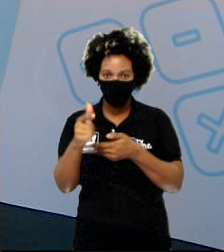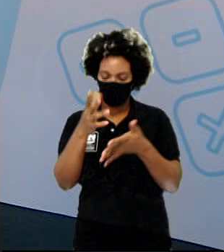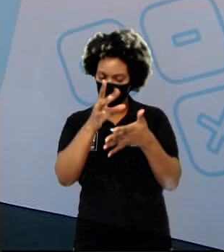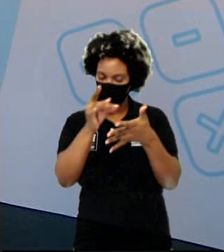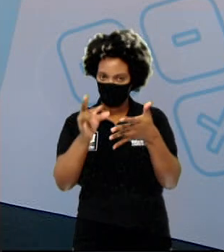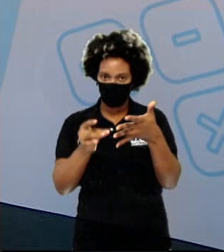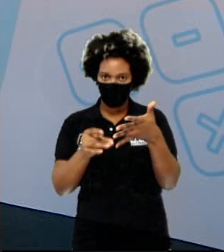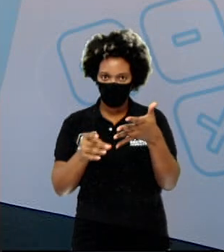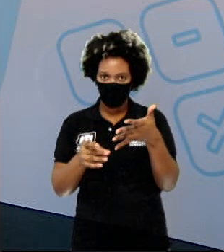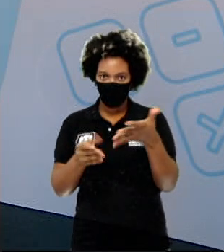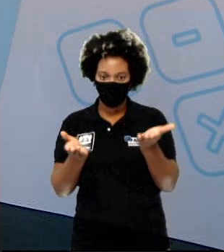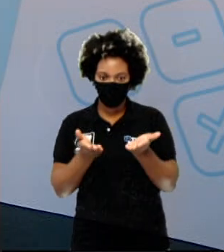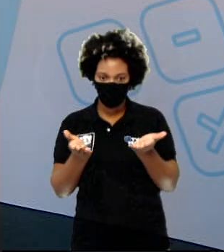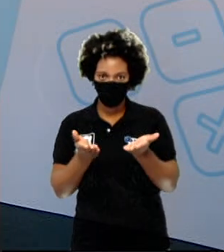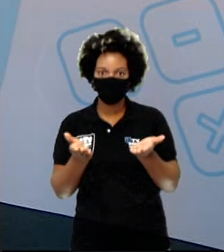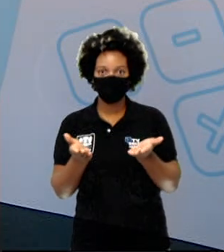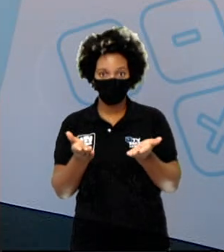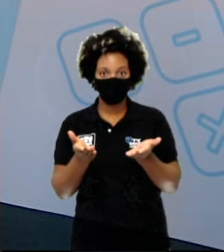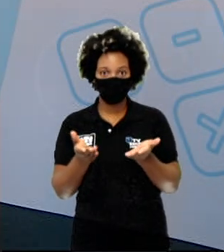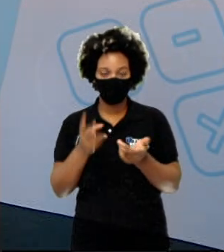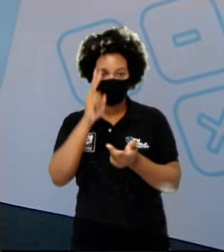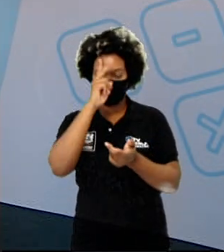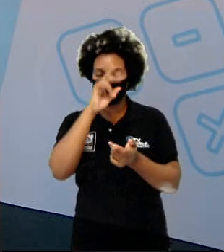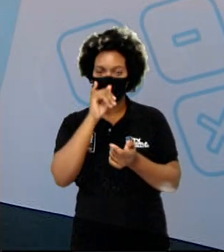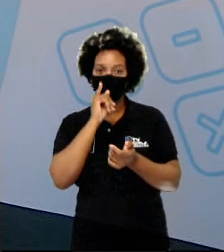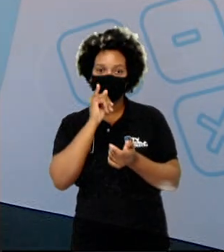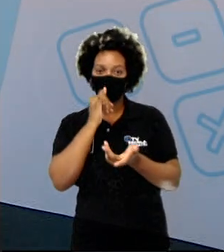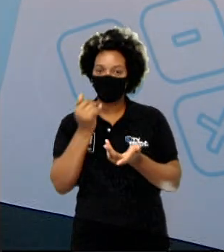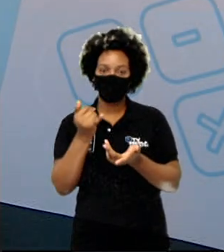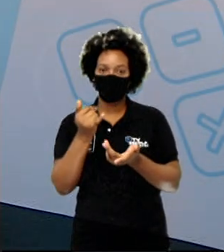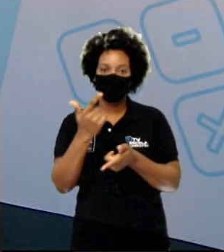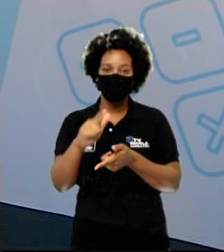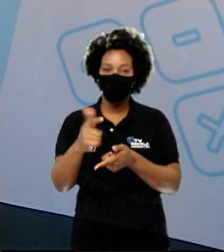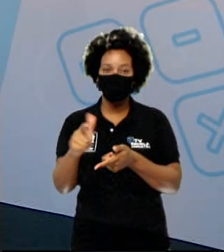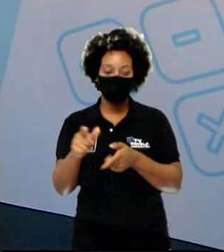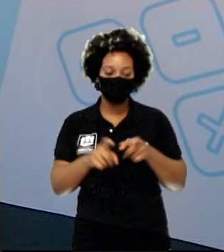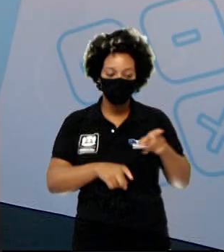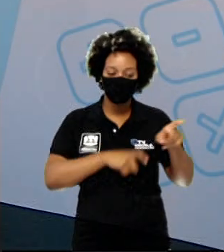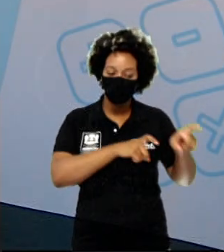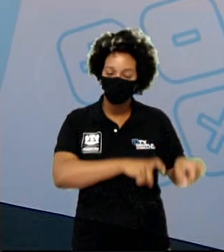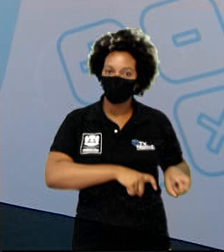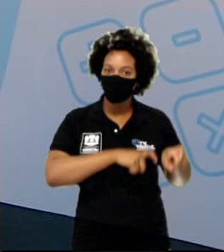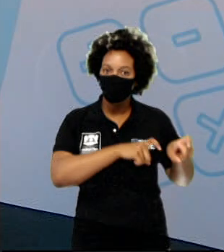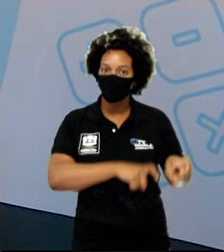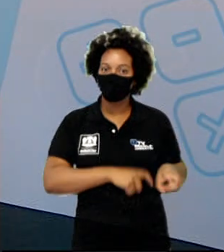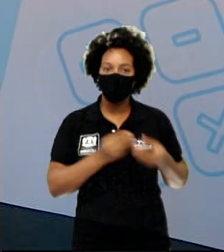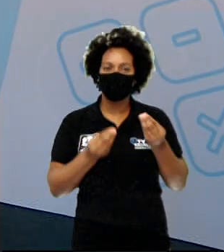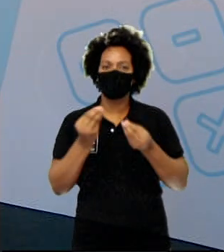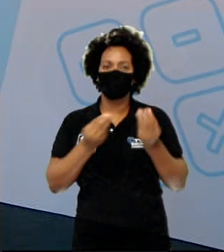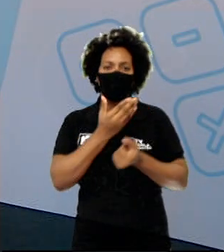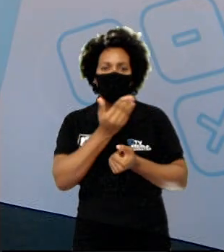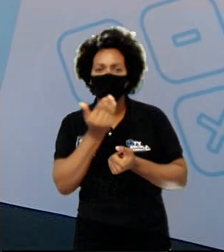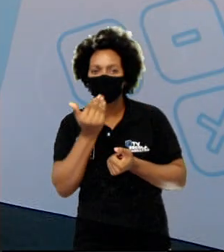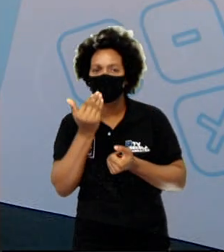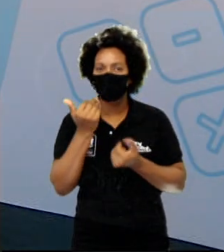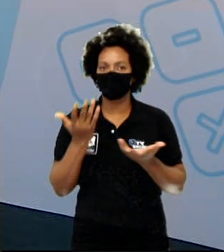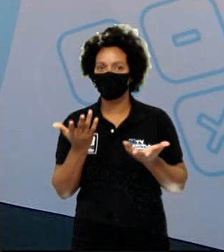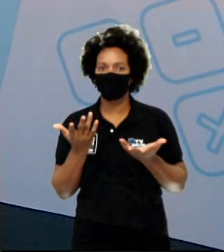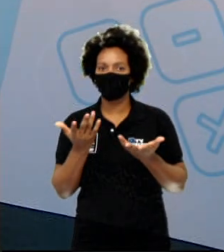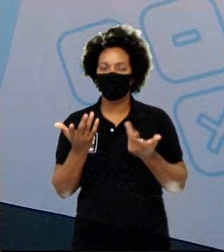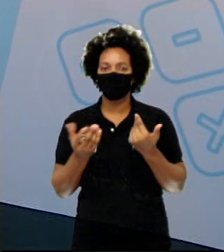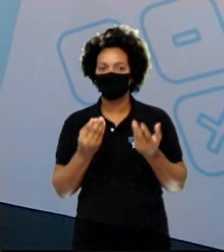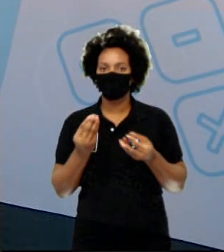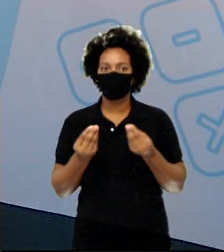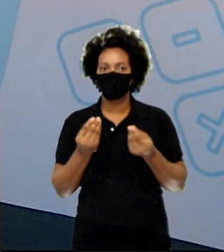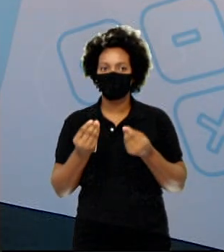que existem hoje. Quero lembrar que, por exemplo, não havia agricultura. Então, como você se alimentava? Como